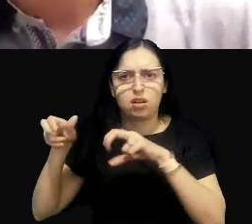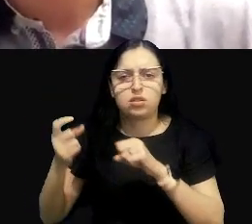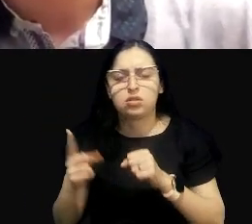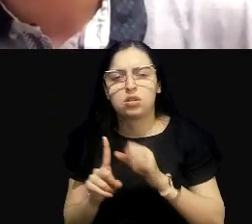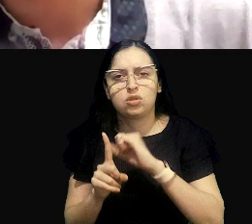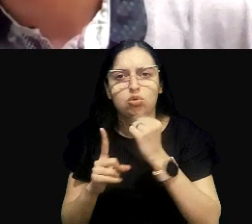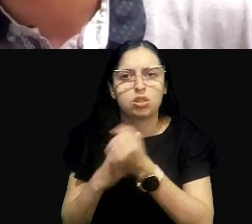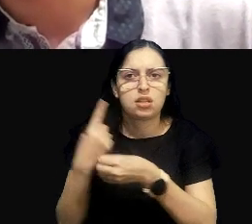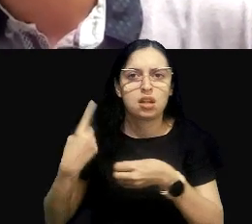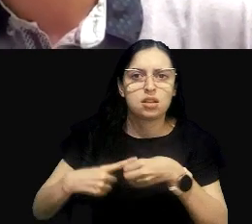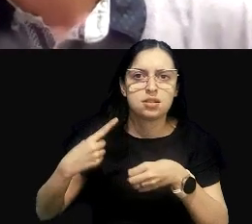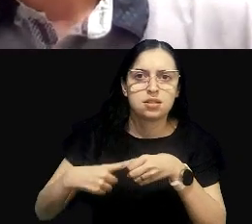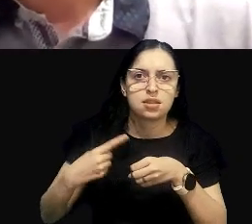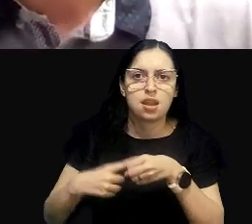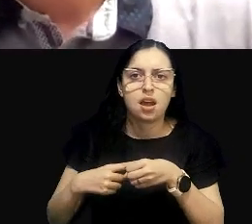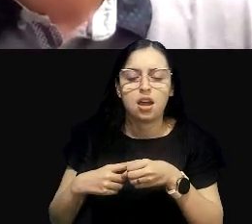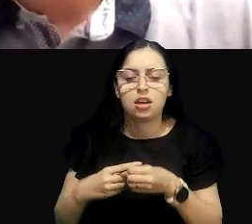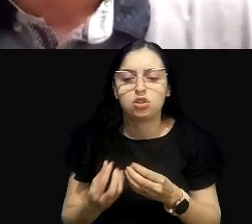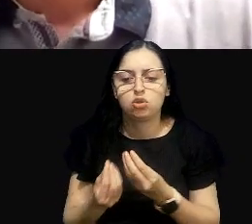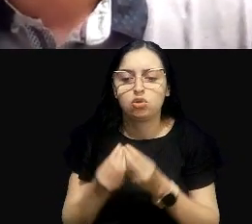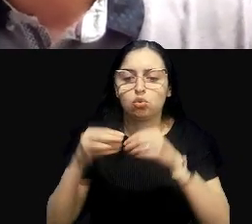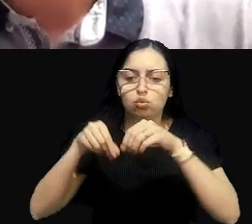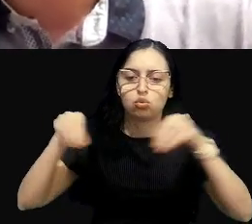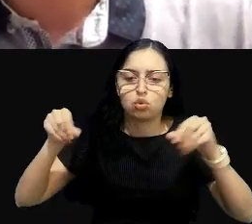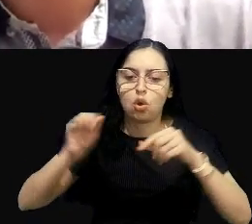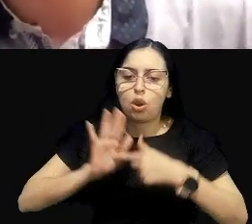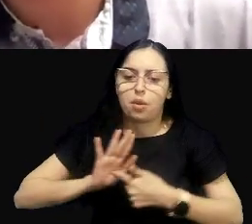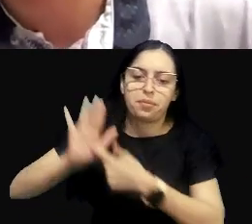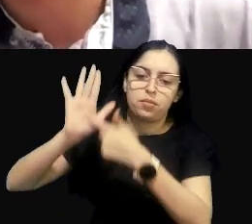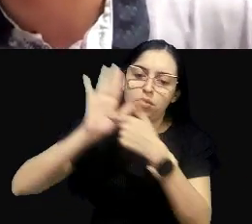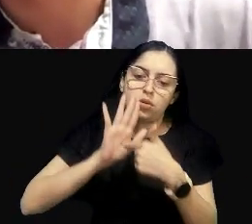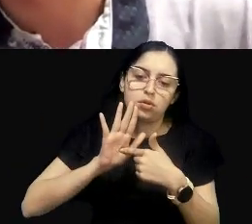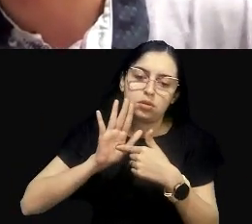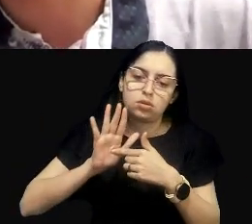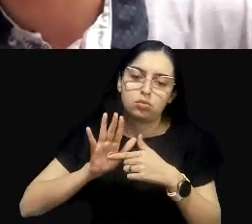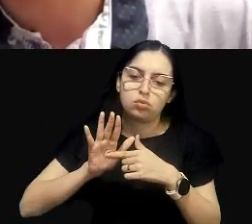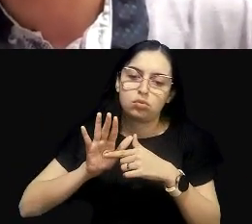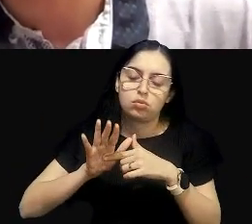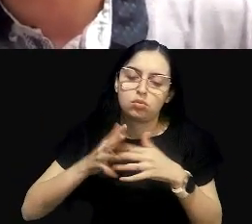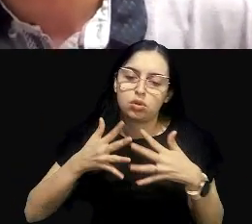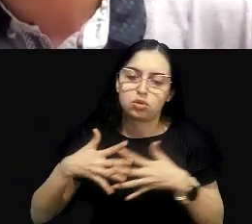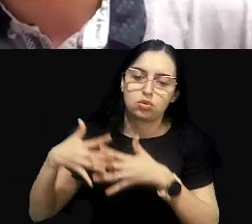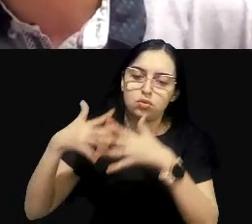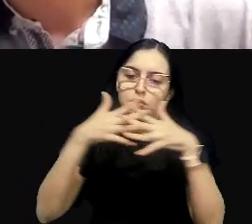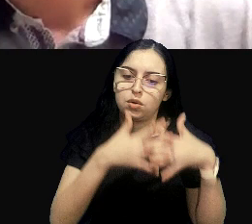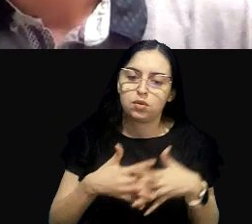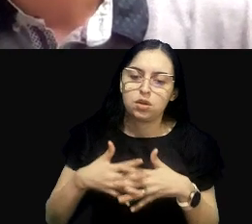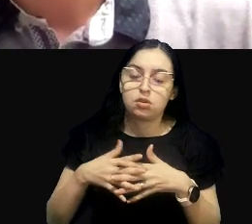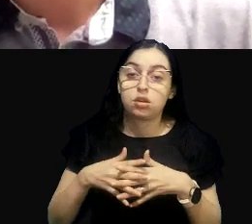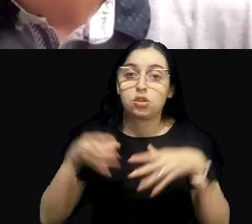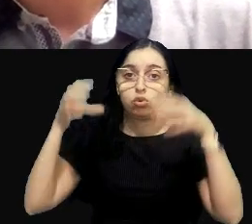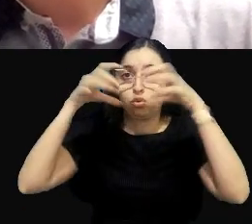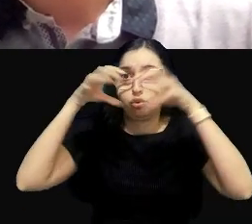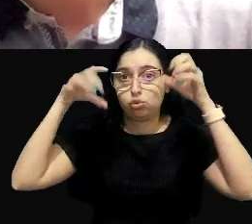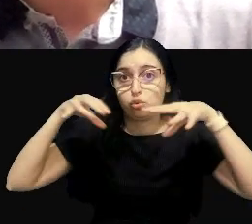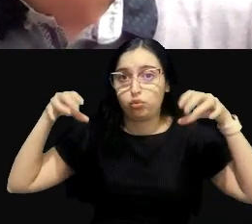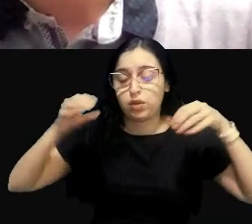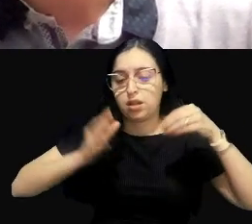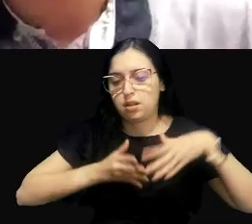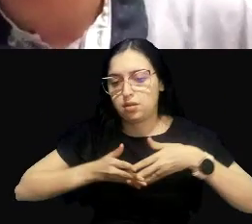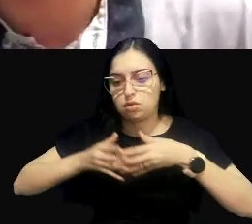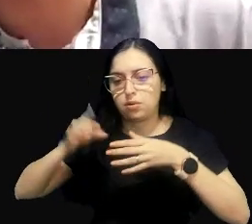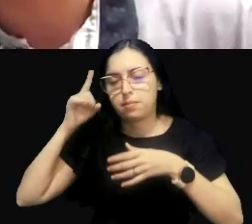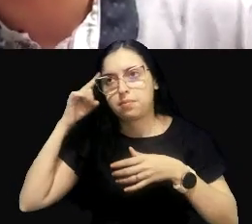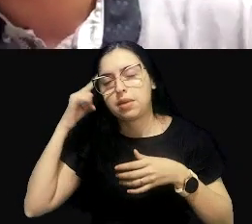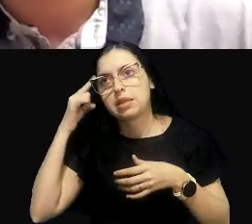se você tem áreas com solo exposto, o grande veículo de transporte dos poluentes, nesse caso, é a chuva. Então, vocês imaginam um país